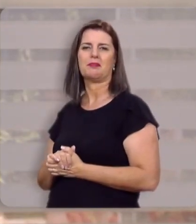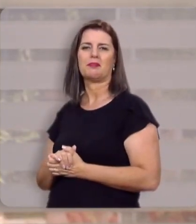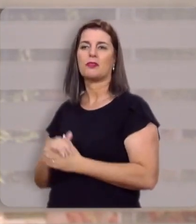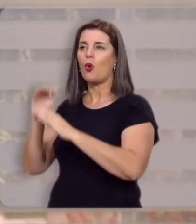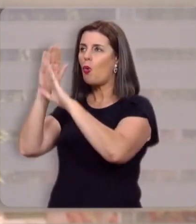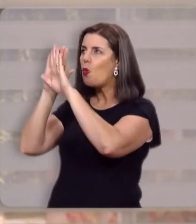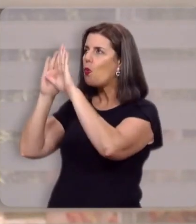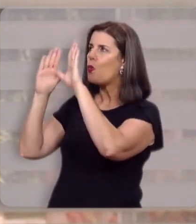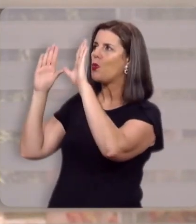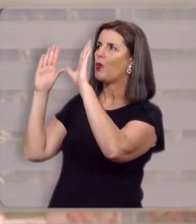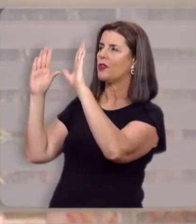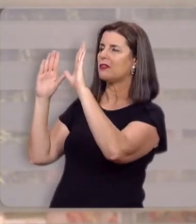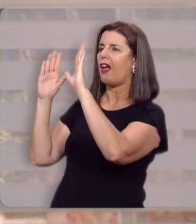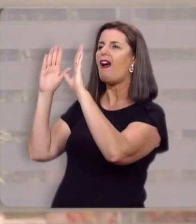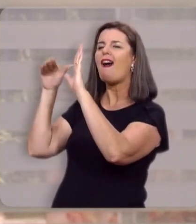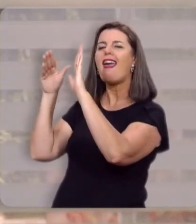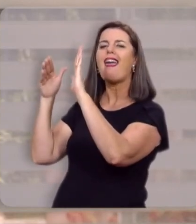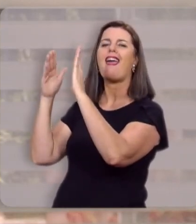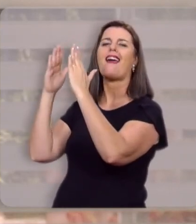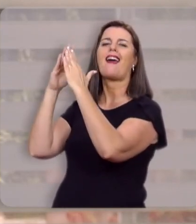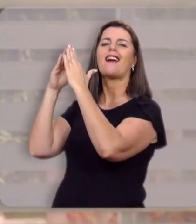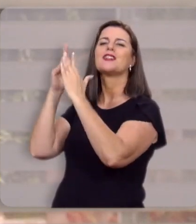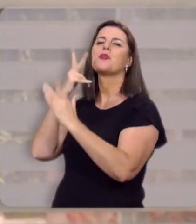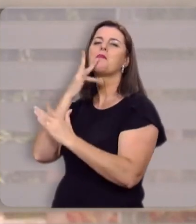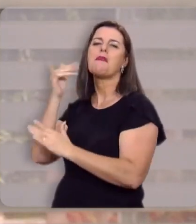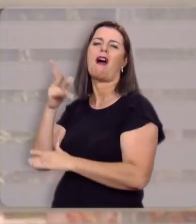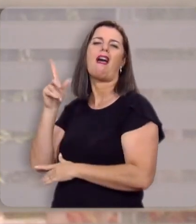o céu é a casa do pai,